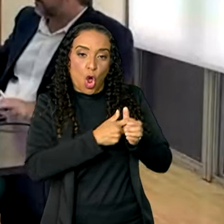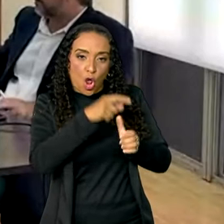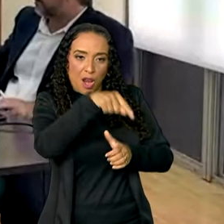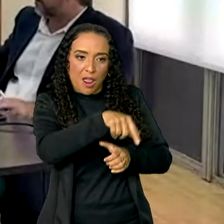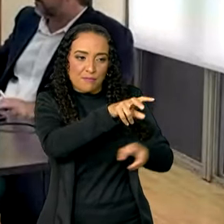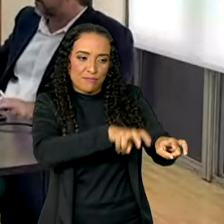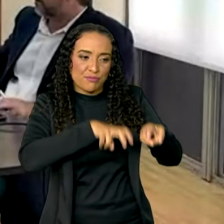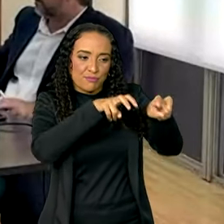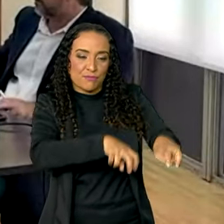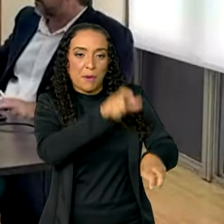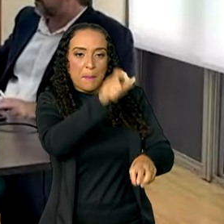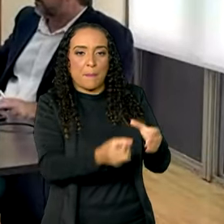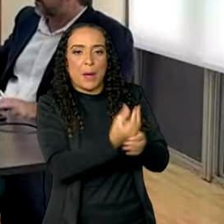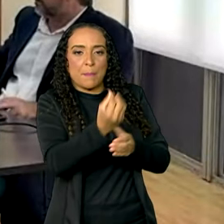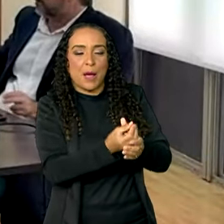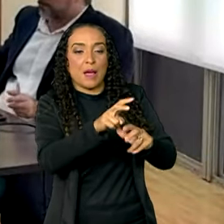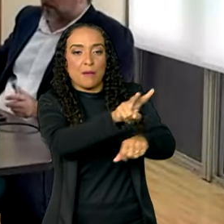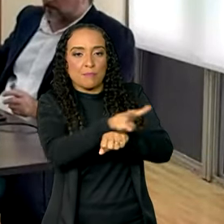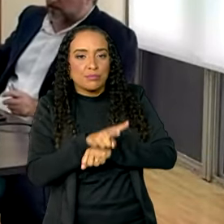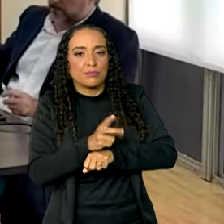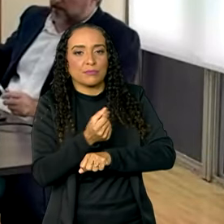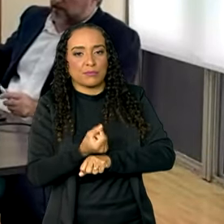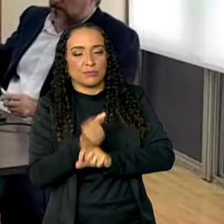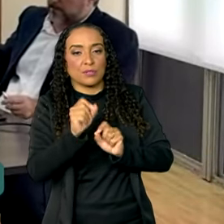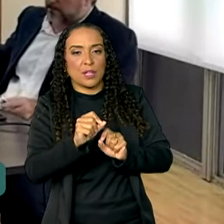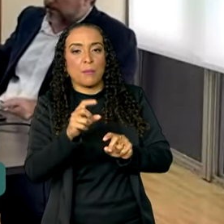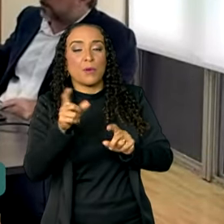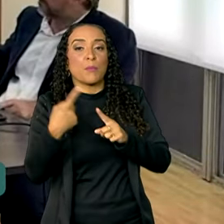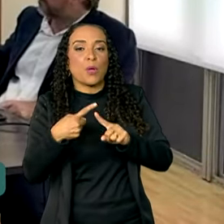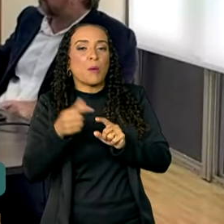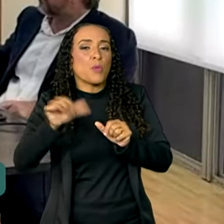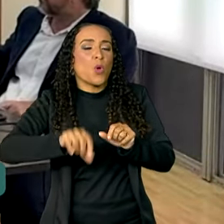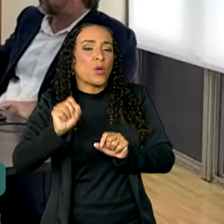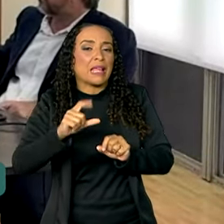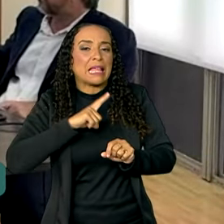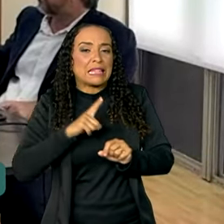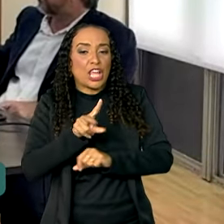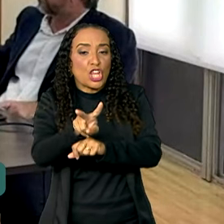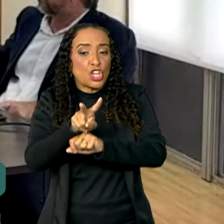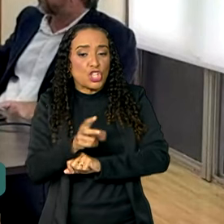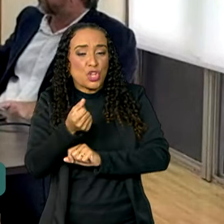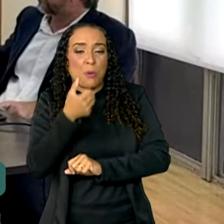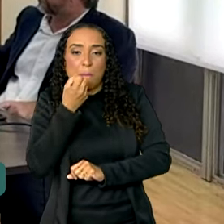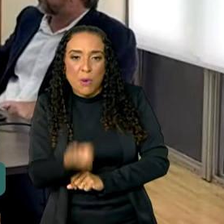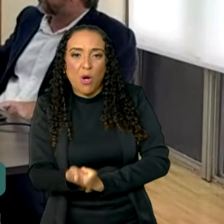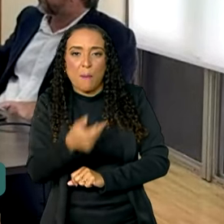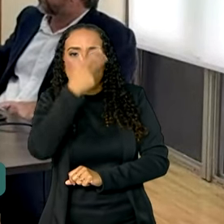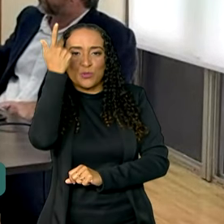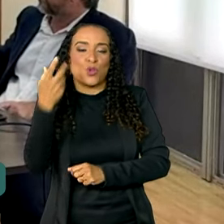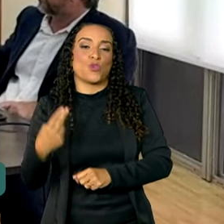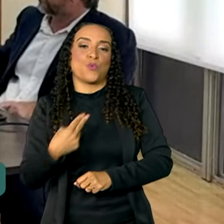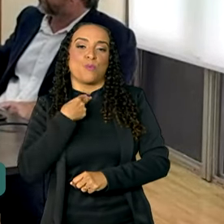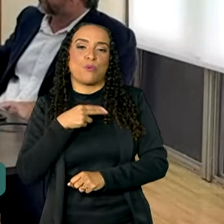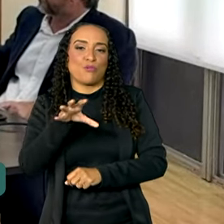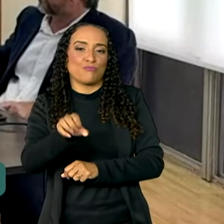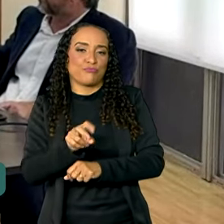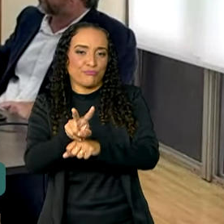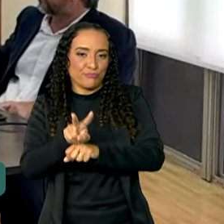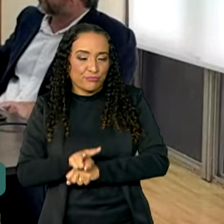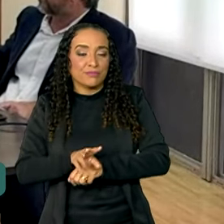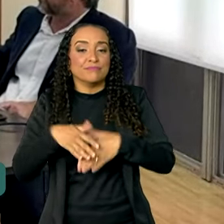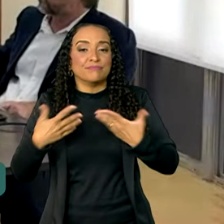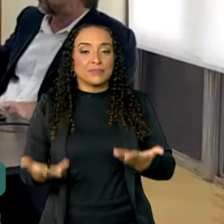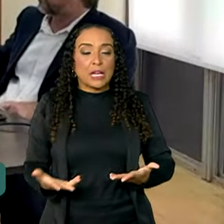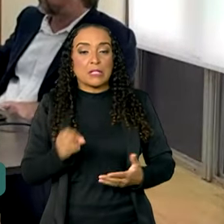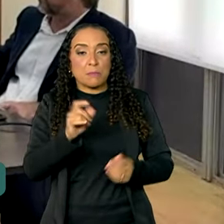para que ele possa tomar esse crédito, porque a pior das situações é você ter um crédito bom e a pessoa não poder tomar. Então, para